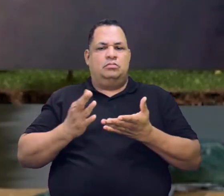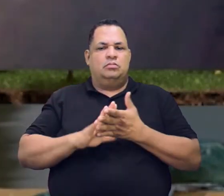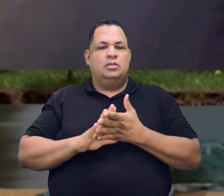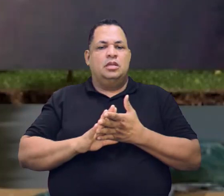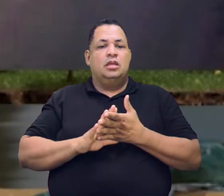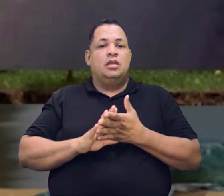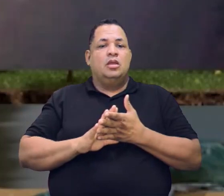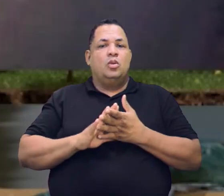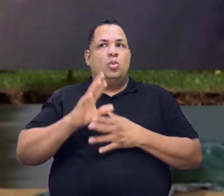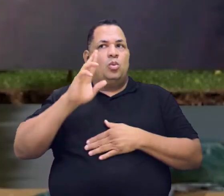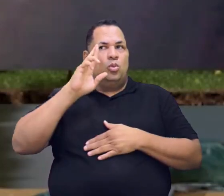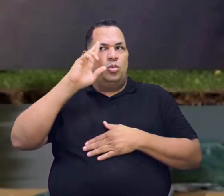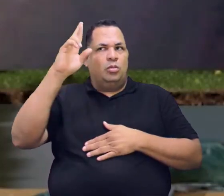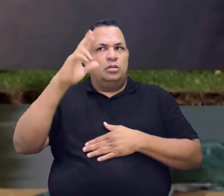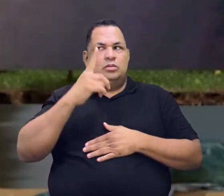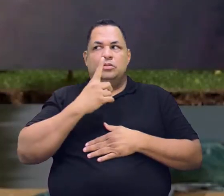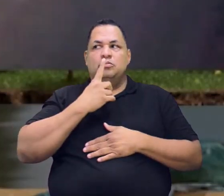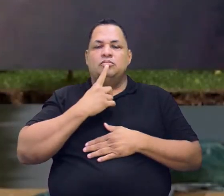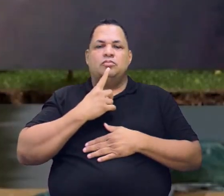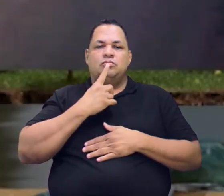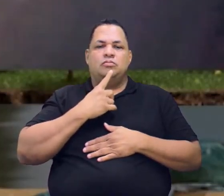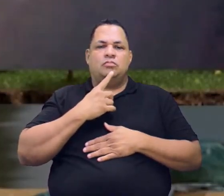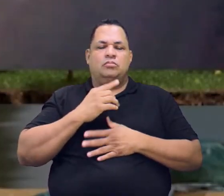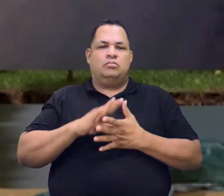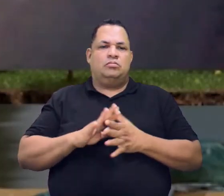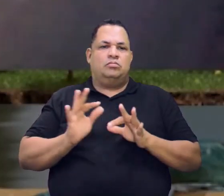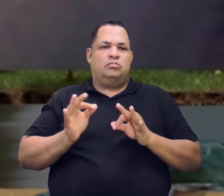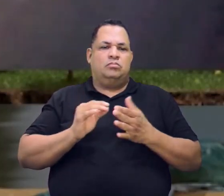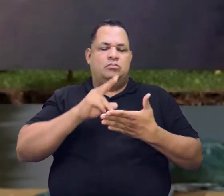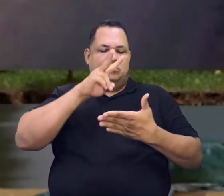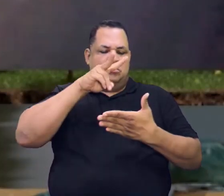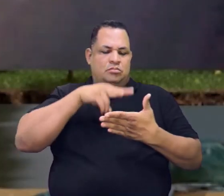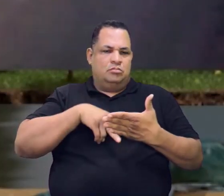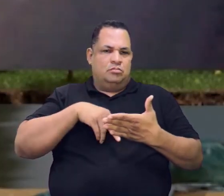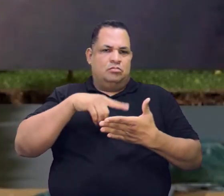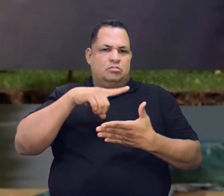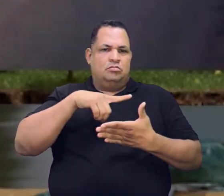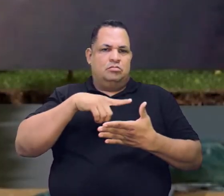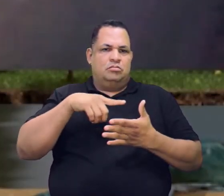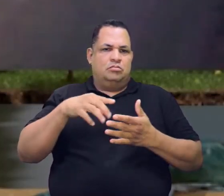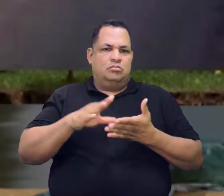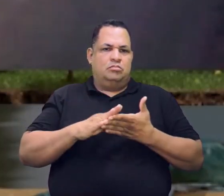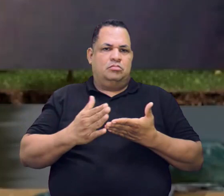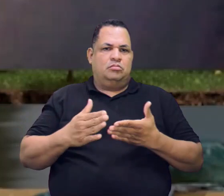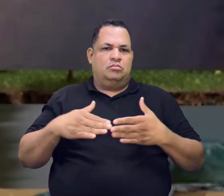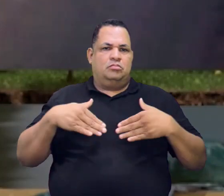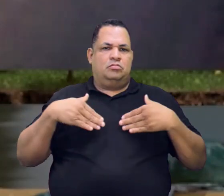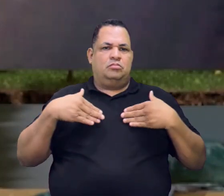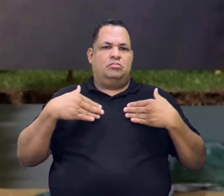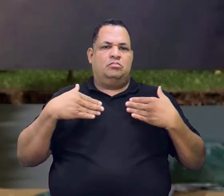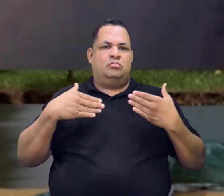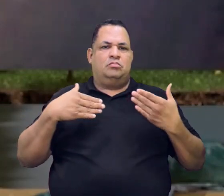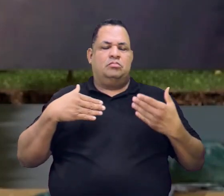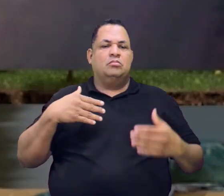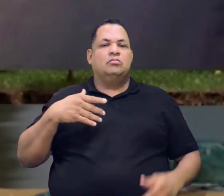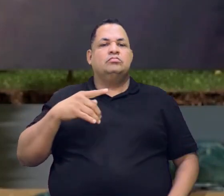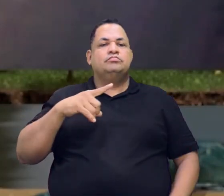Lindo alguns artigos essa semana, traz essa realidade. Enquanto